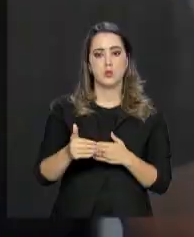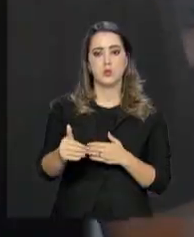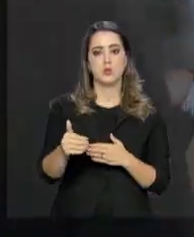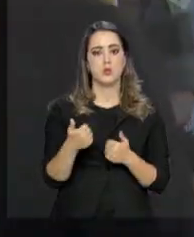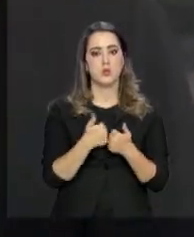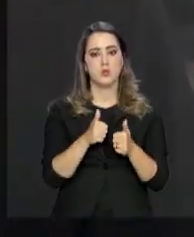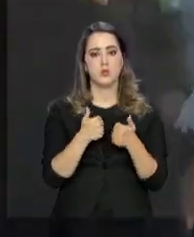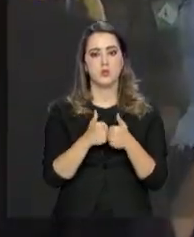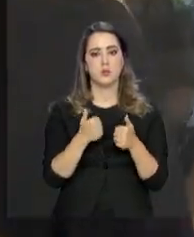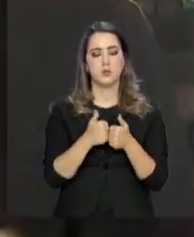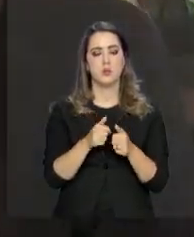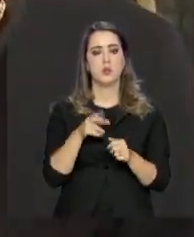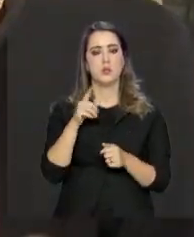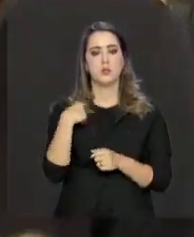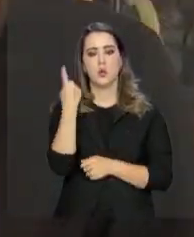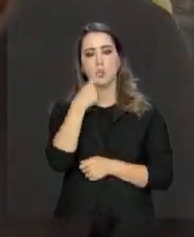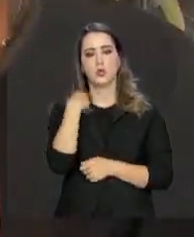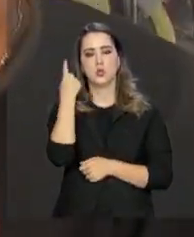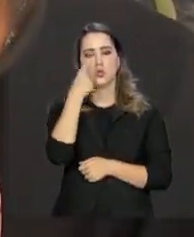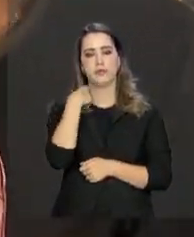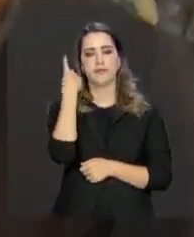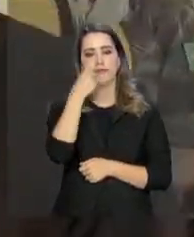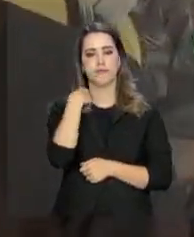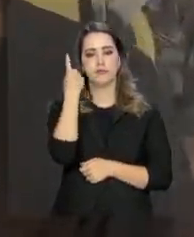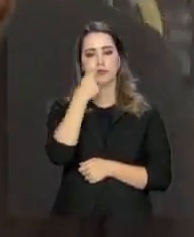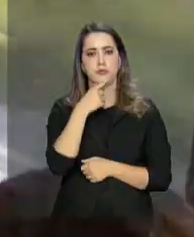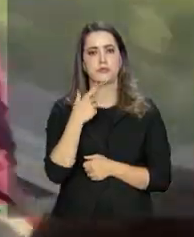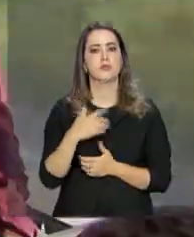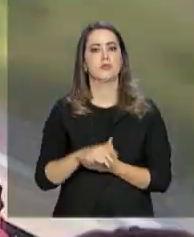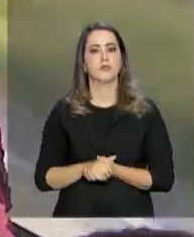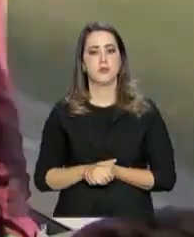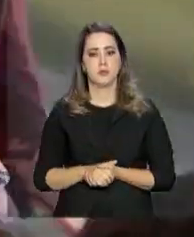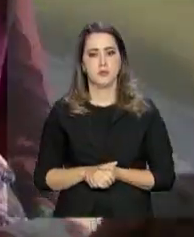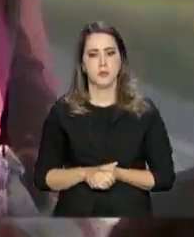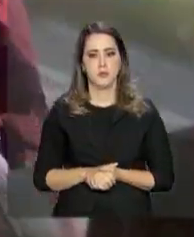terra ainda enfrentou horas na estrada de ônibus.